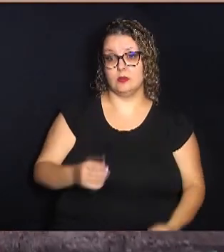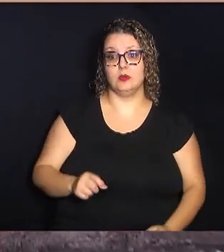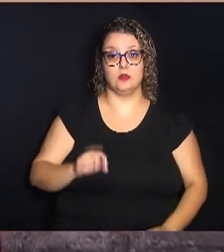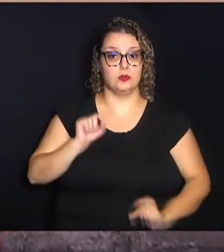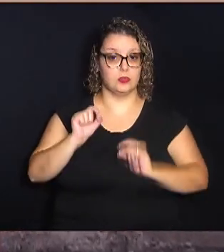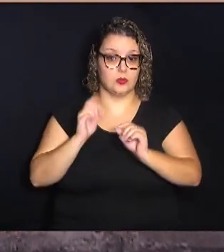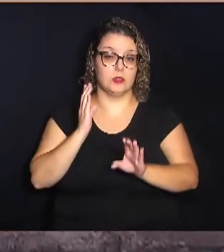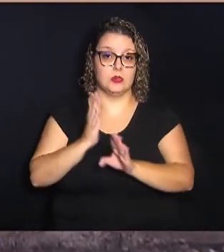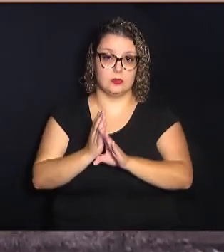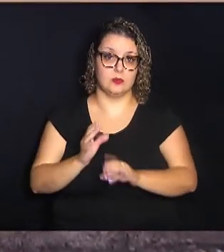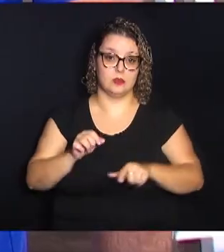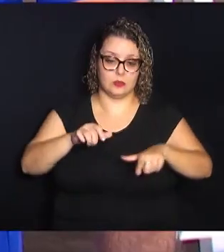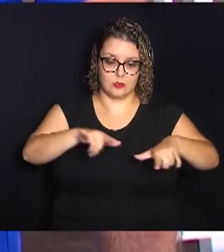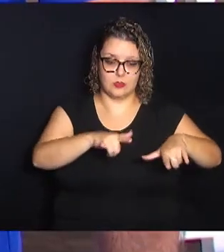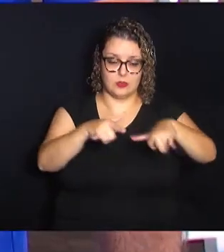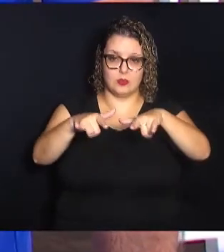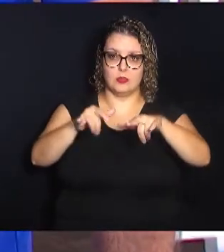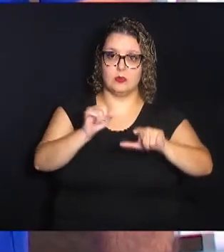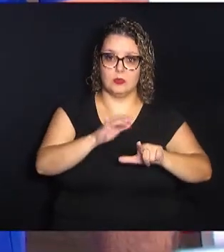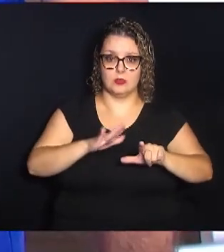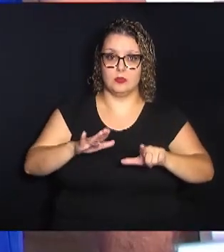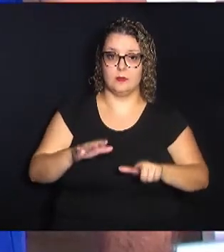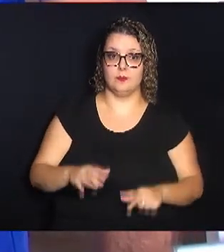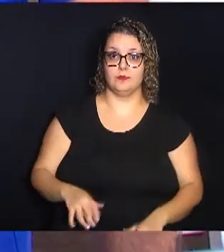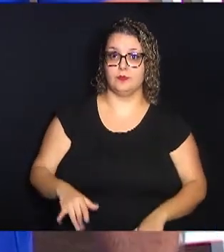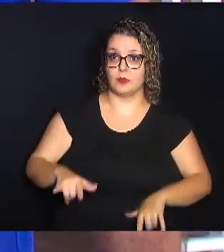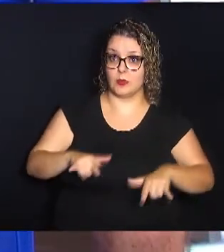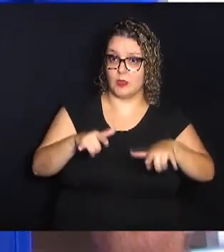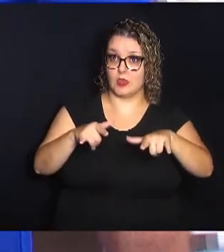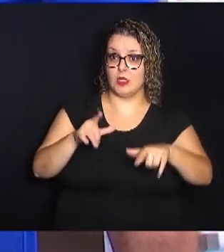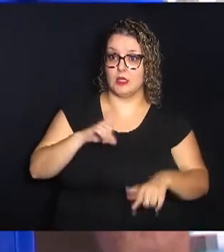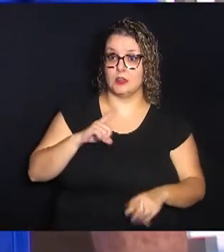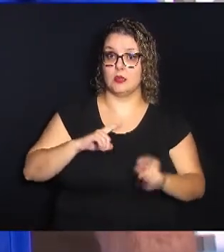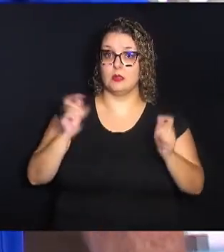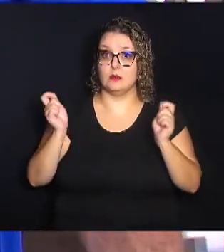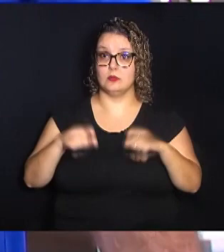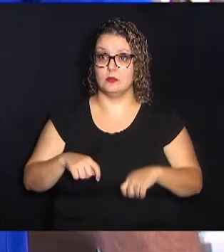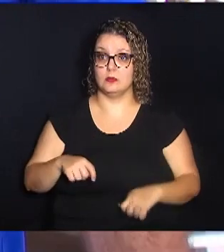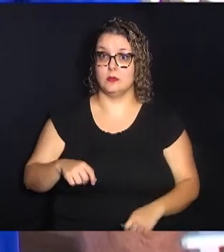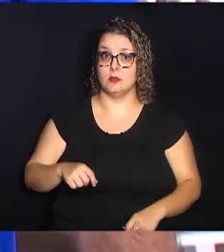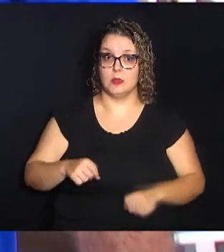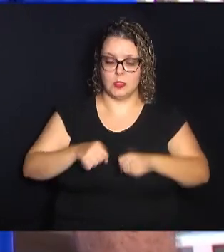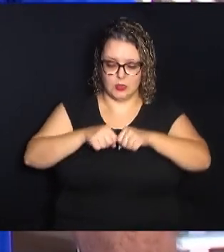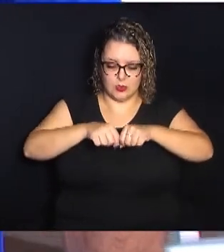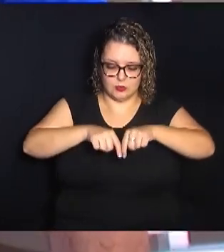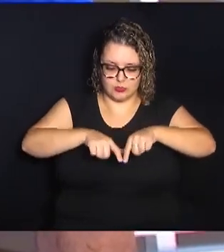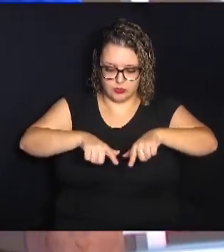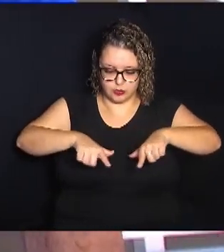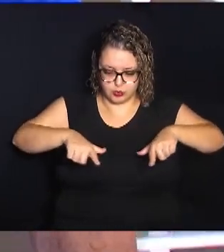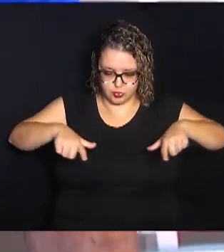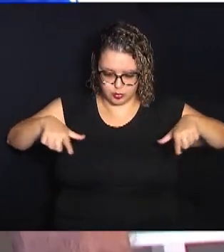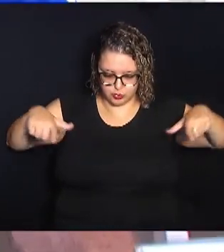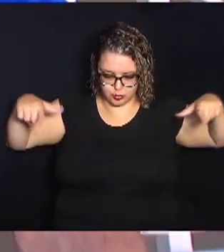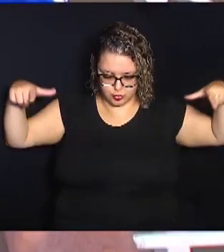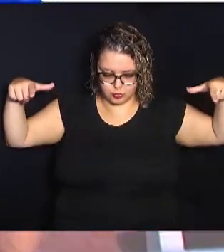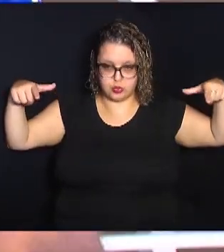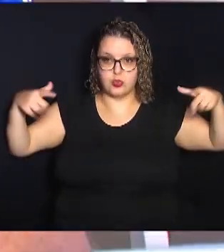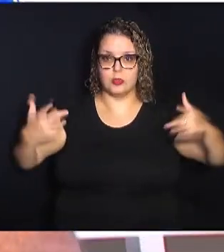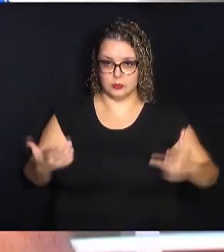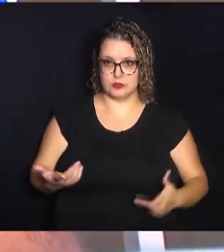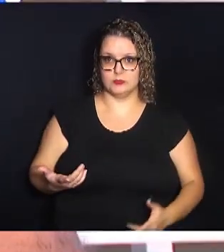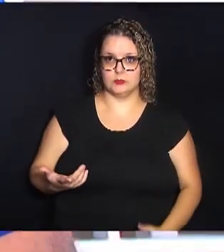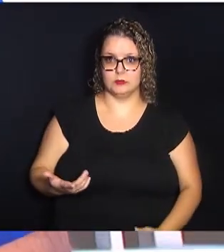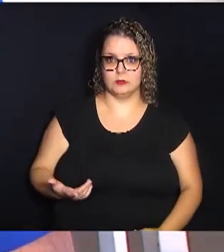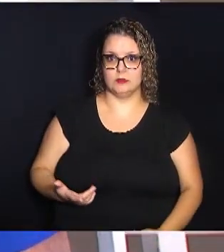identifiquei com as imagens do drone. Esse drone aqui, ele tem uma capacidade de zoom muito grande e boa